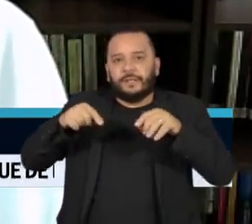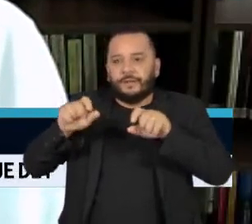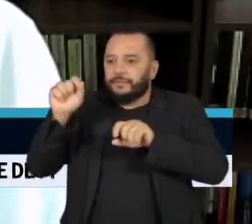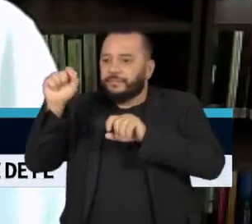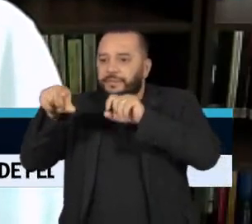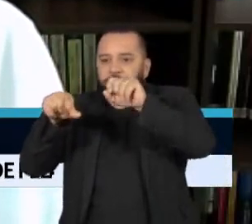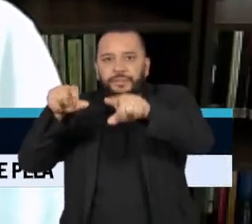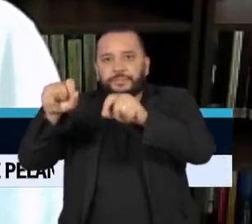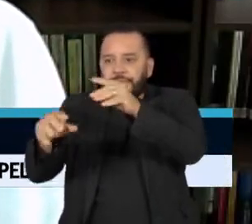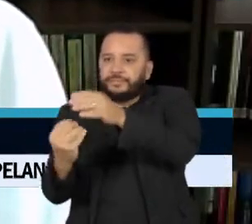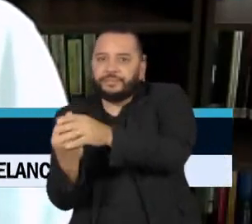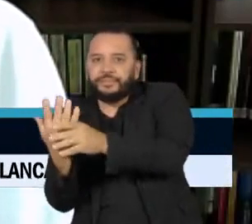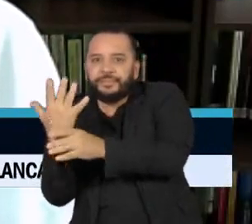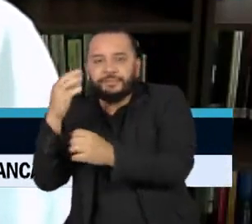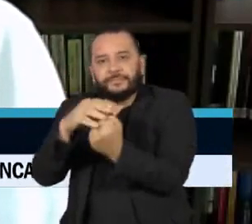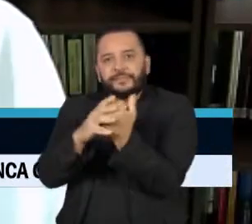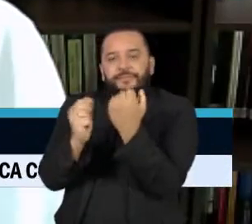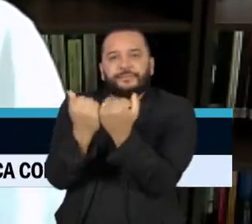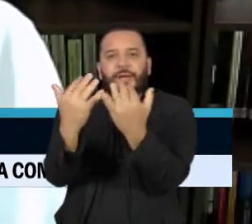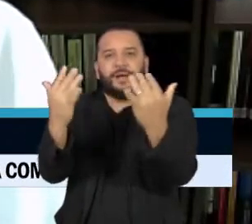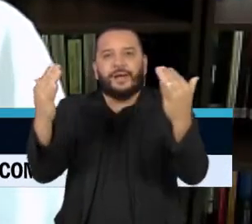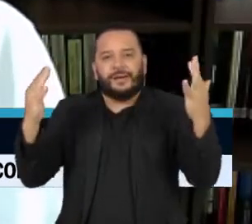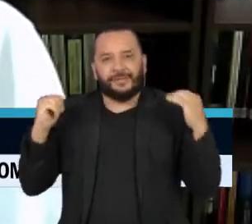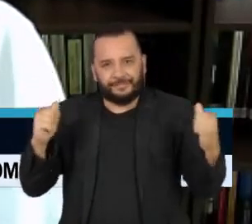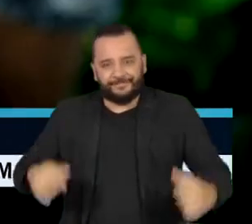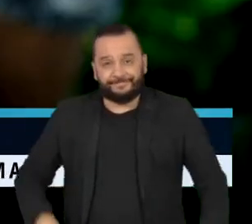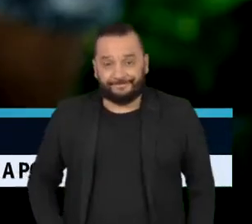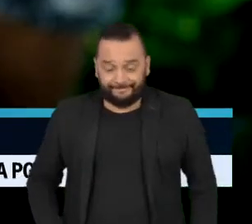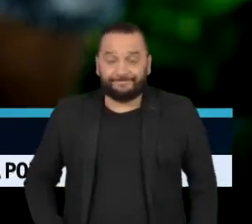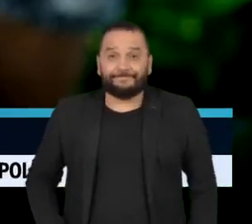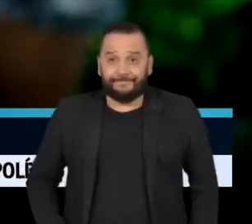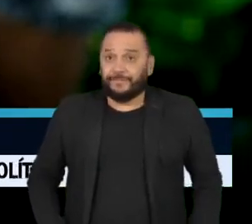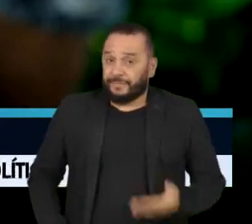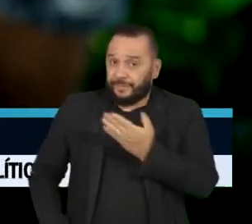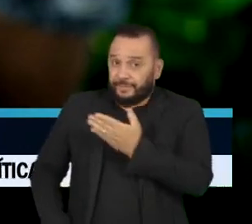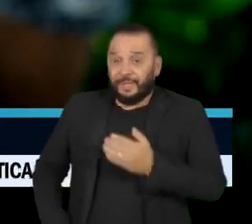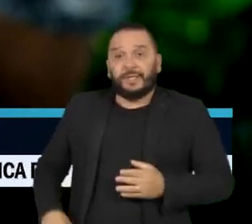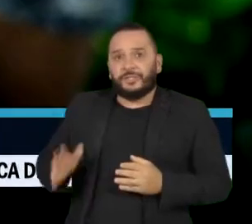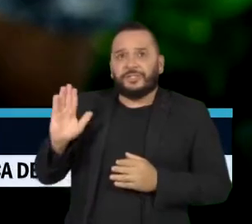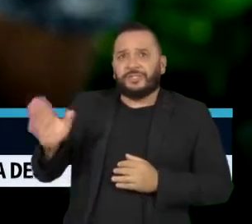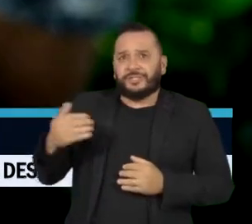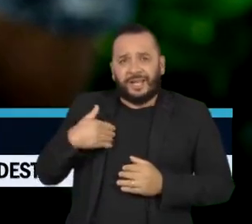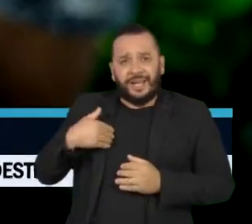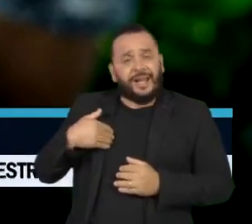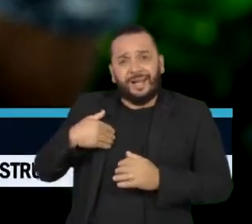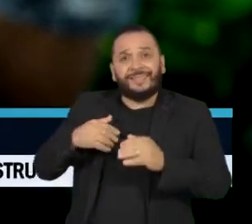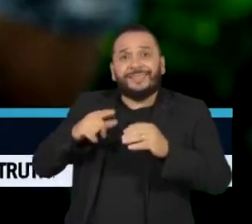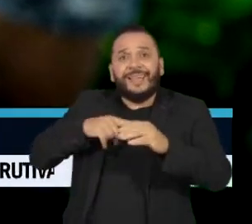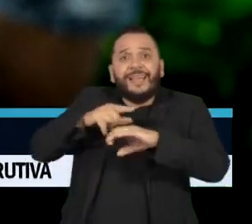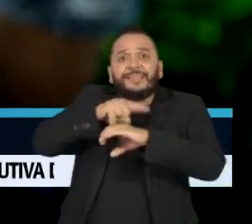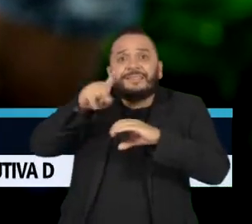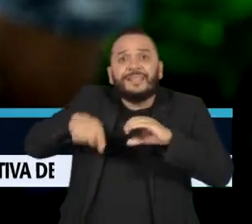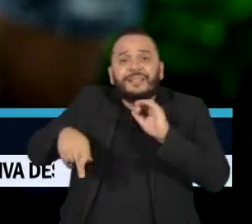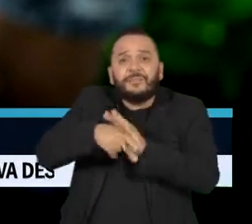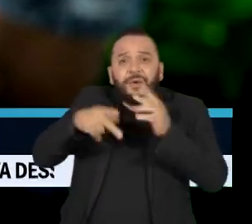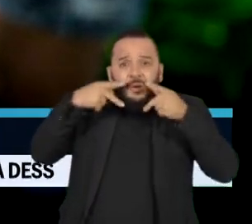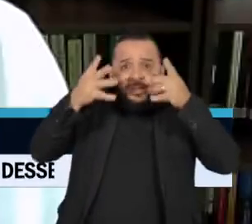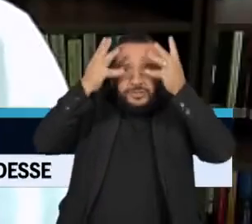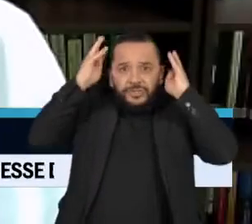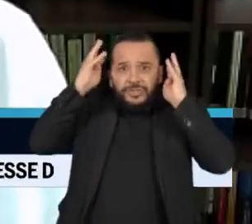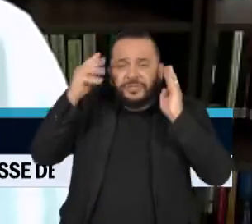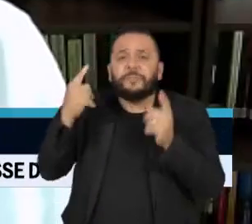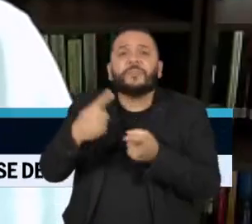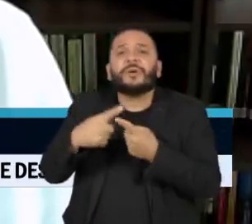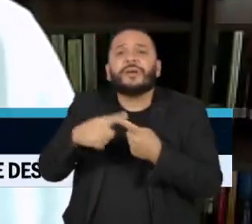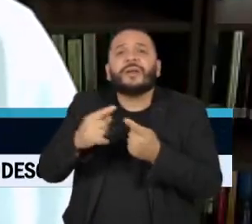os indígenas criaram a chamada terra preta de índio, que é uma ciência indígena. Por que a floresta é tão